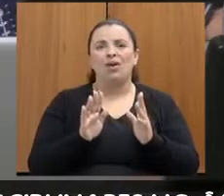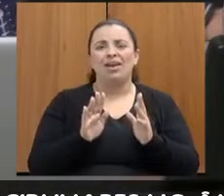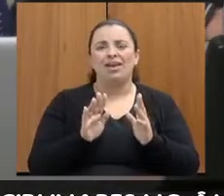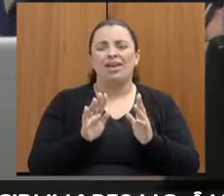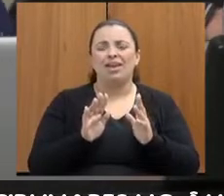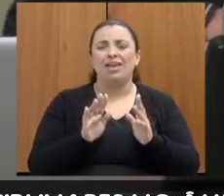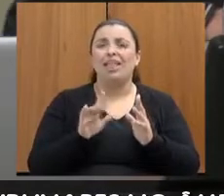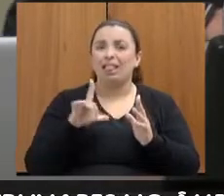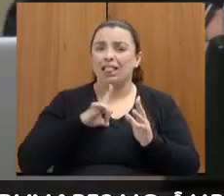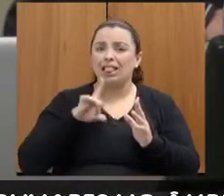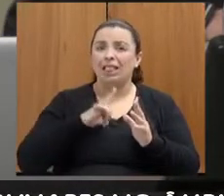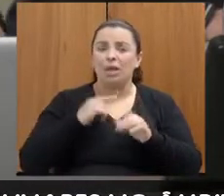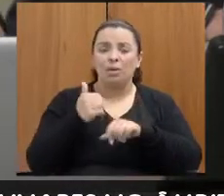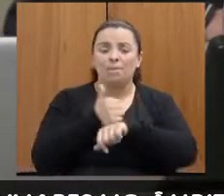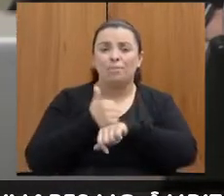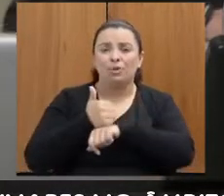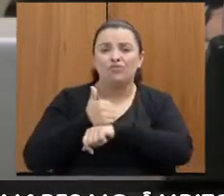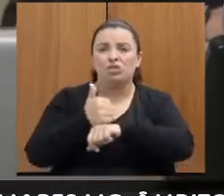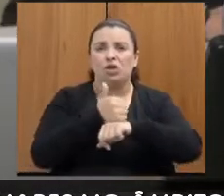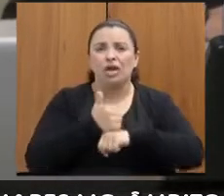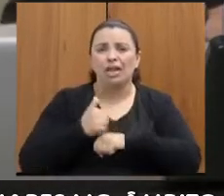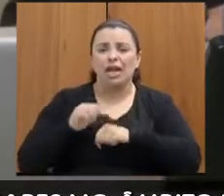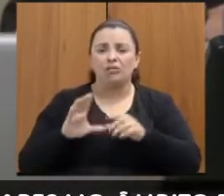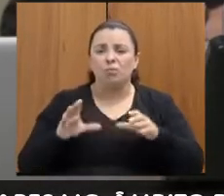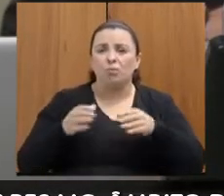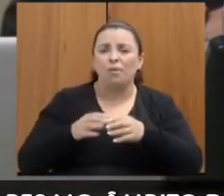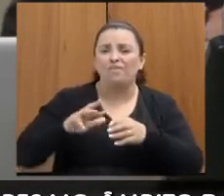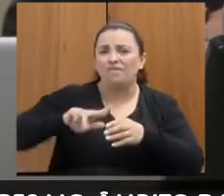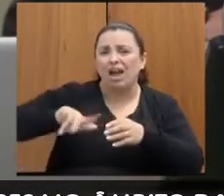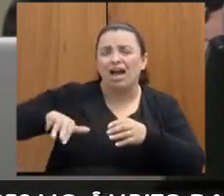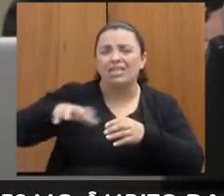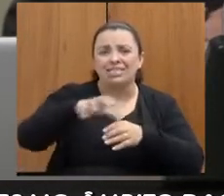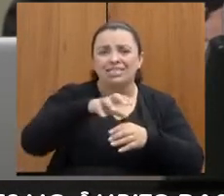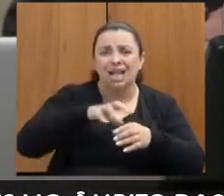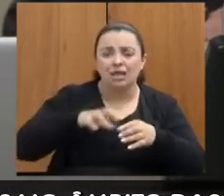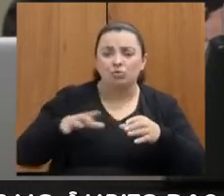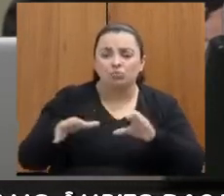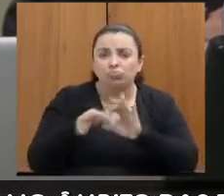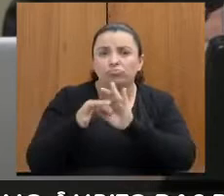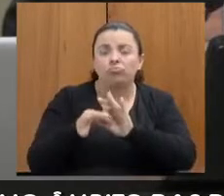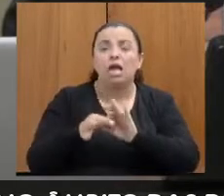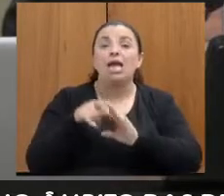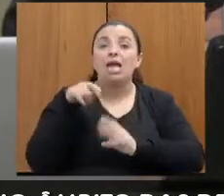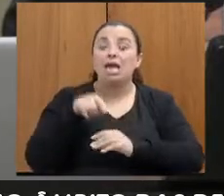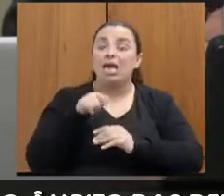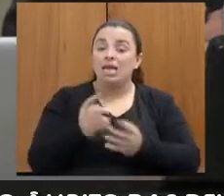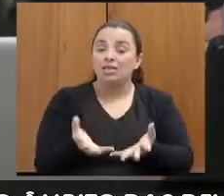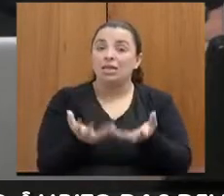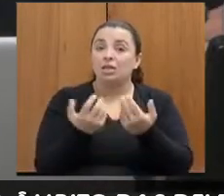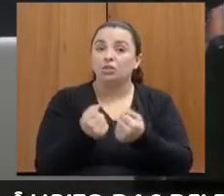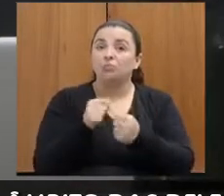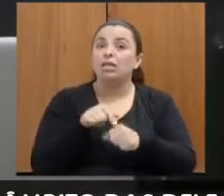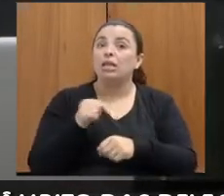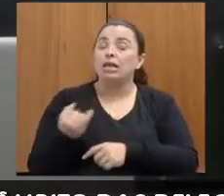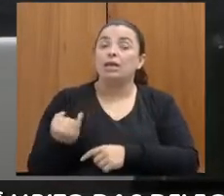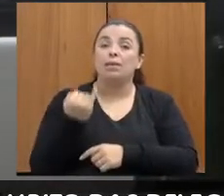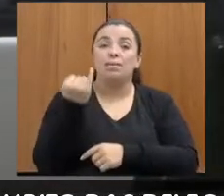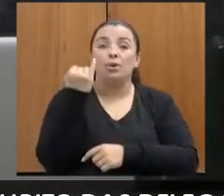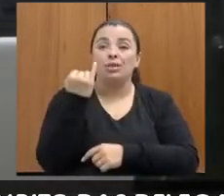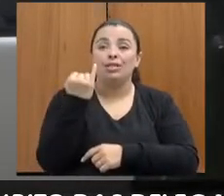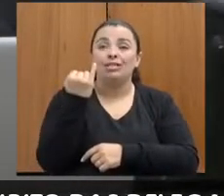precisa ser feito de forma bastante humanizada, ele é fundamental para a gente poder acolher essas mulheres que já